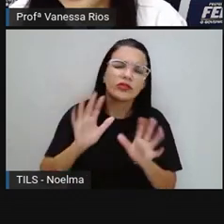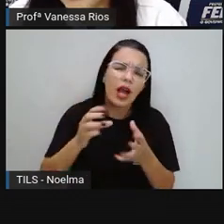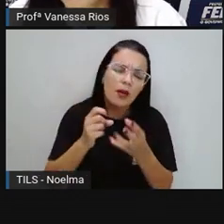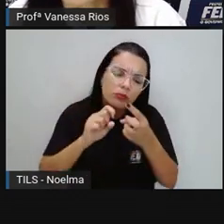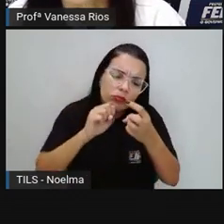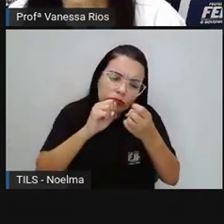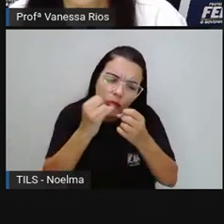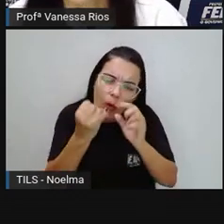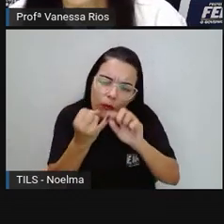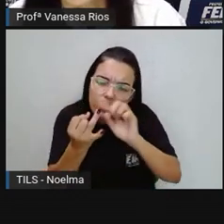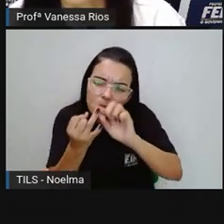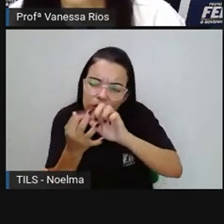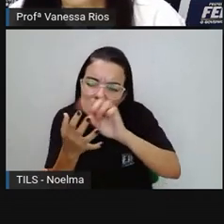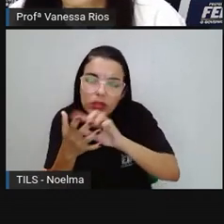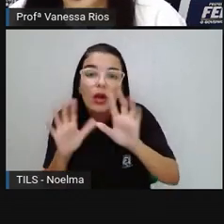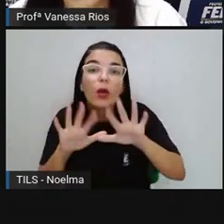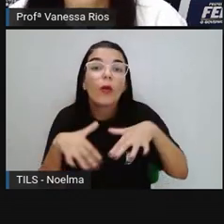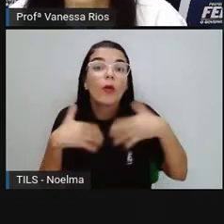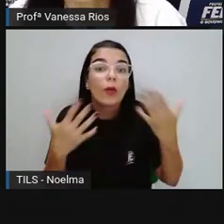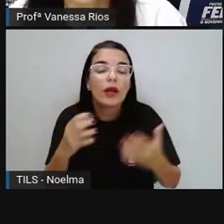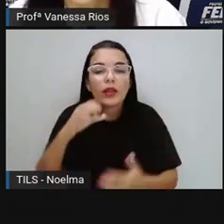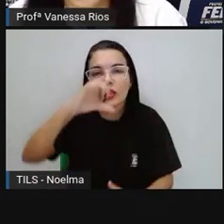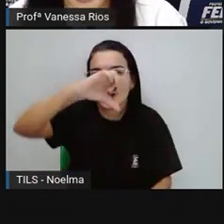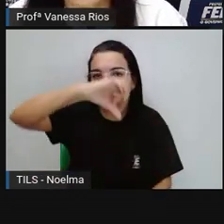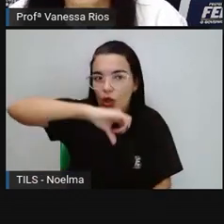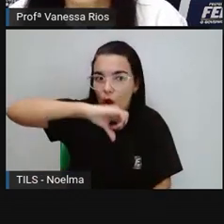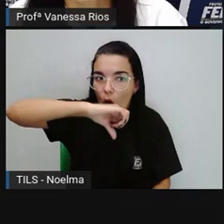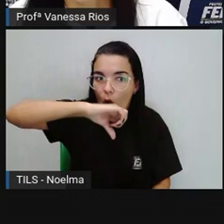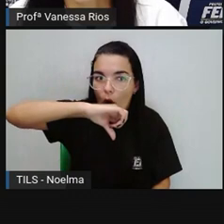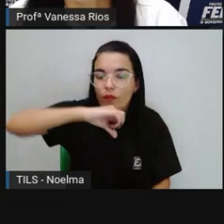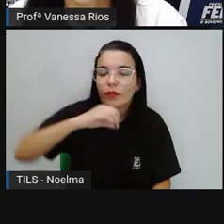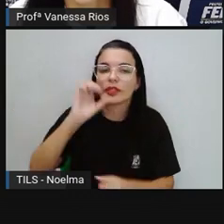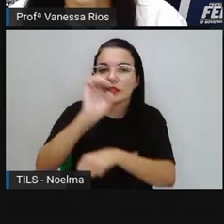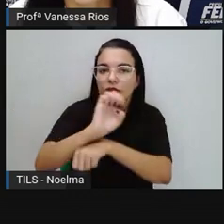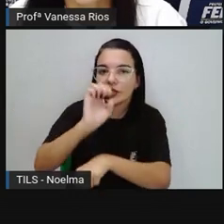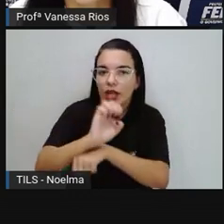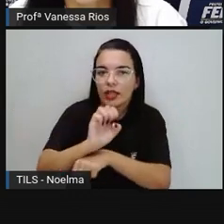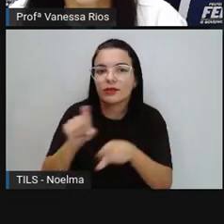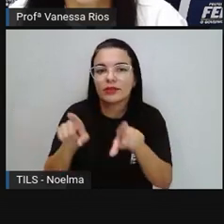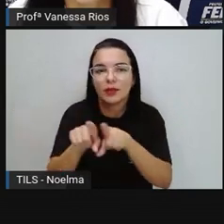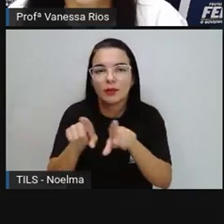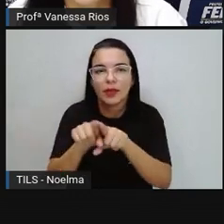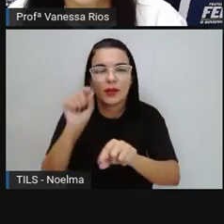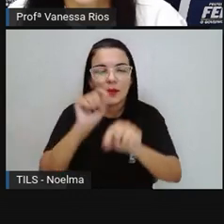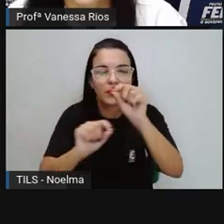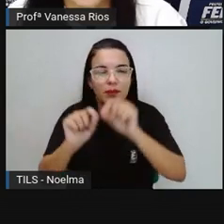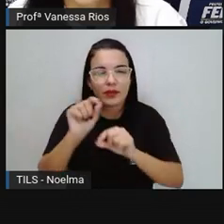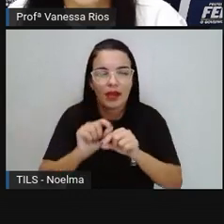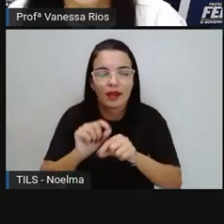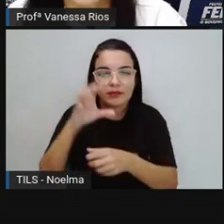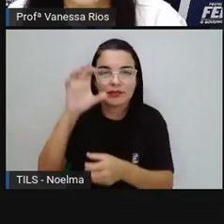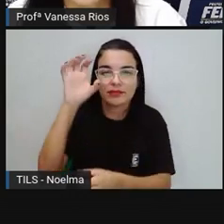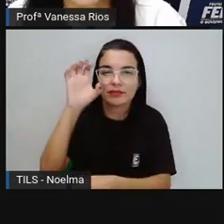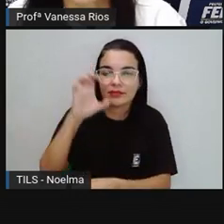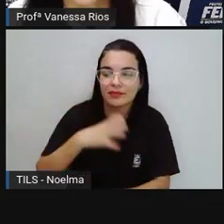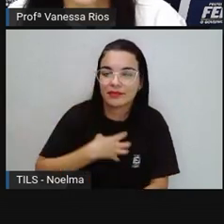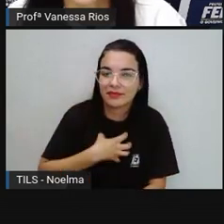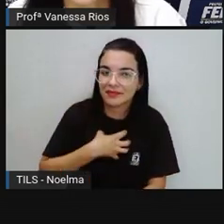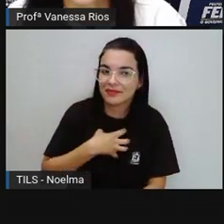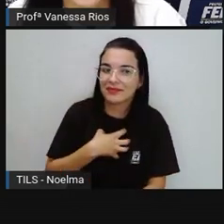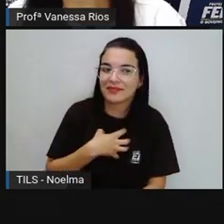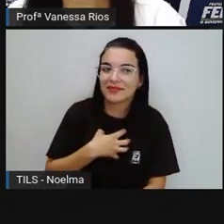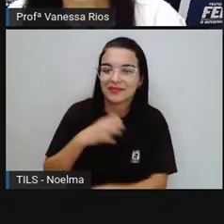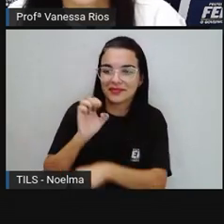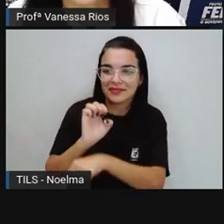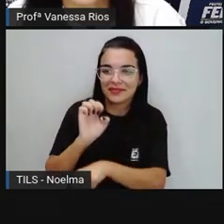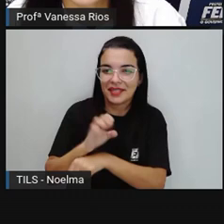a gente observou, composta aí por nove estados, incluindo ele, esse estado aqui, que é o nosso